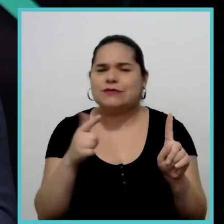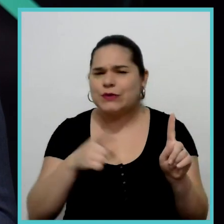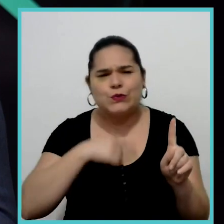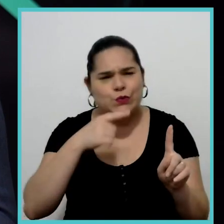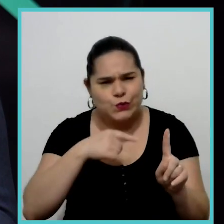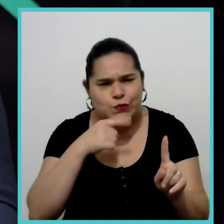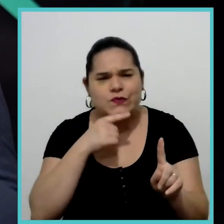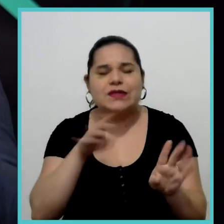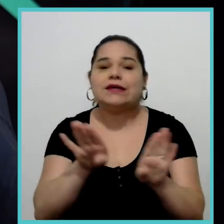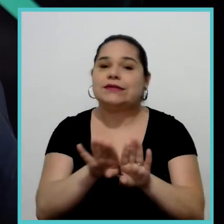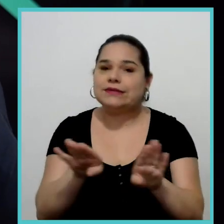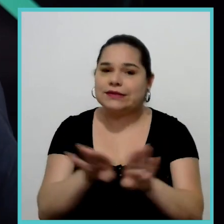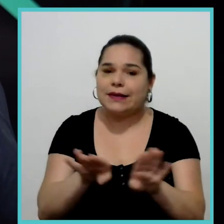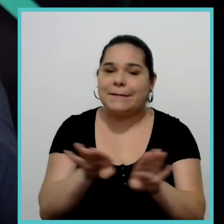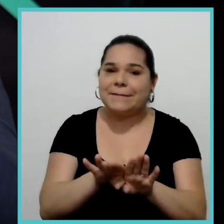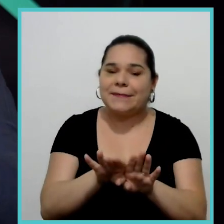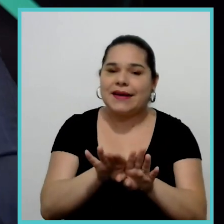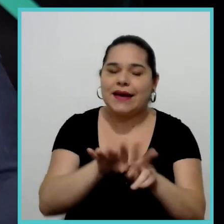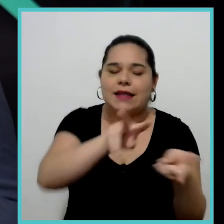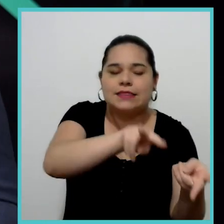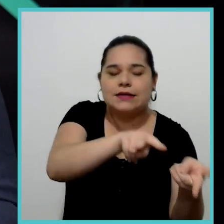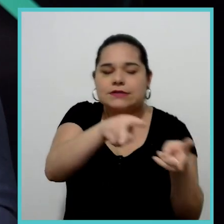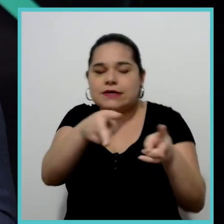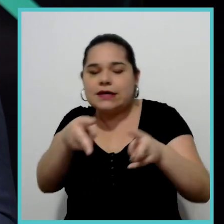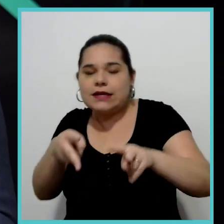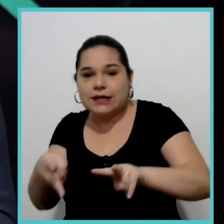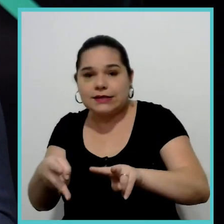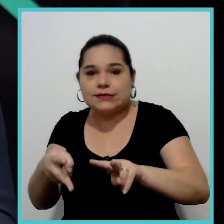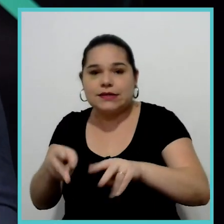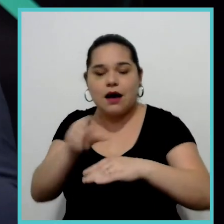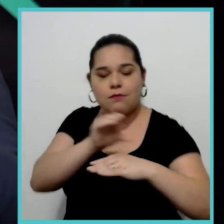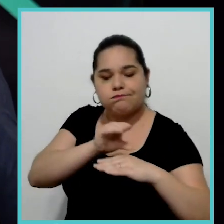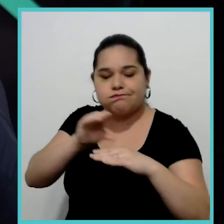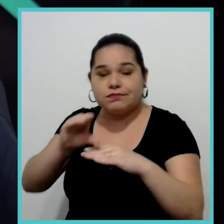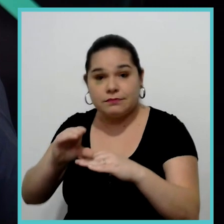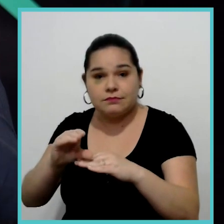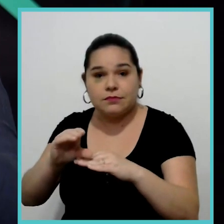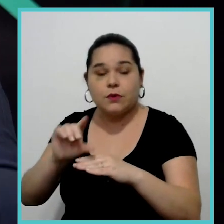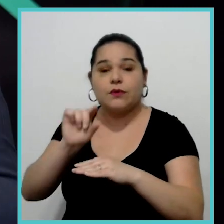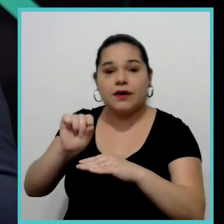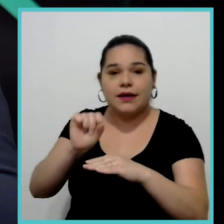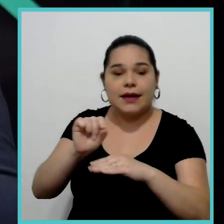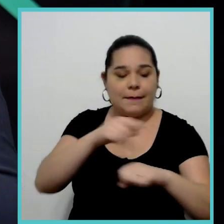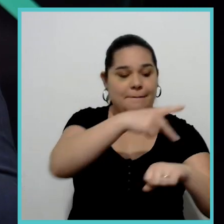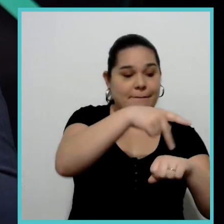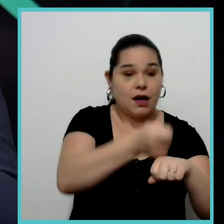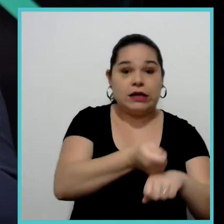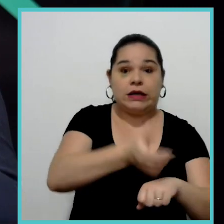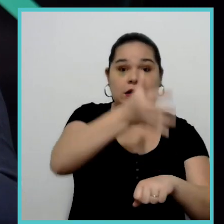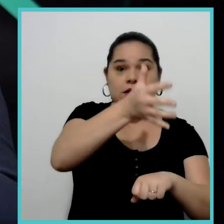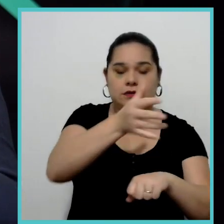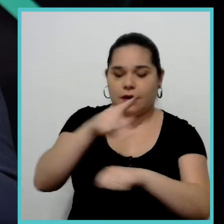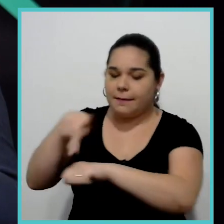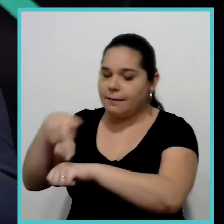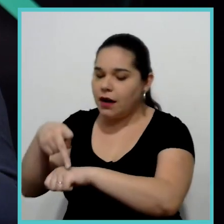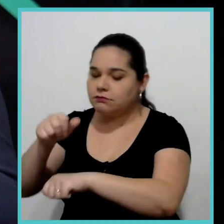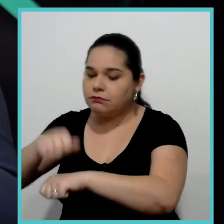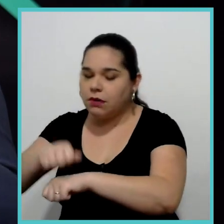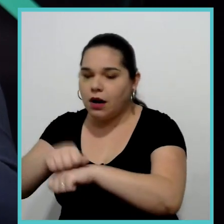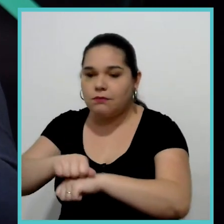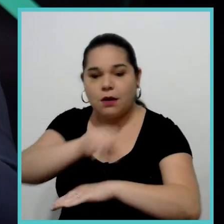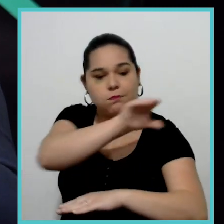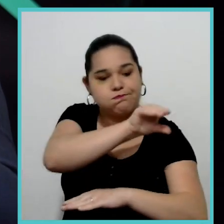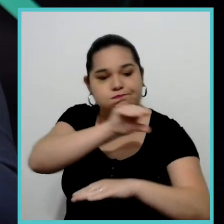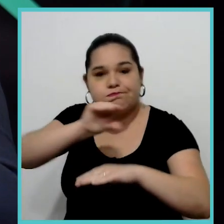nenhuma, da questão da transferência de recursos de países ricos para países pobres. Lembrando que